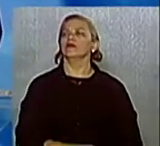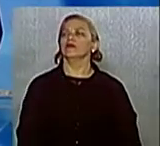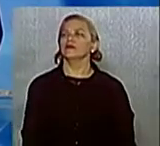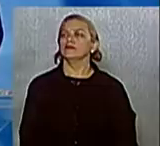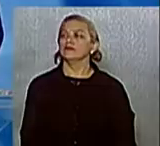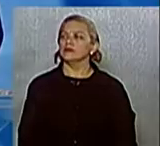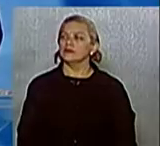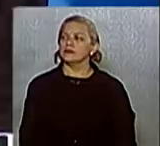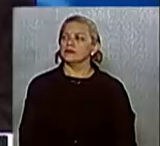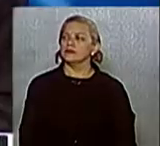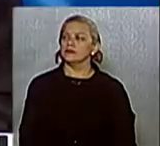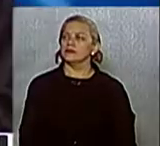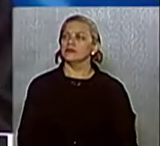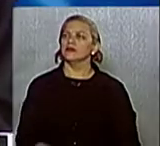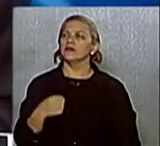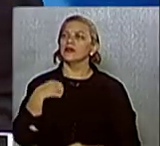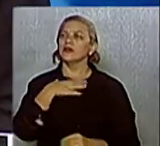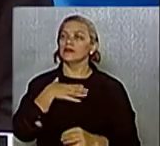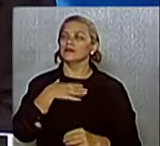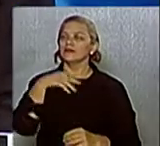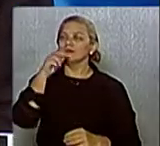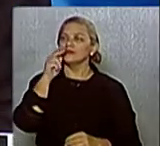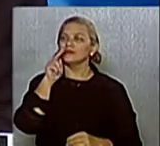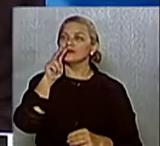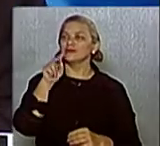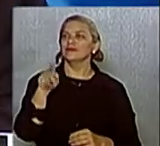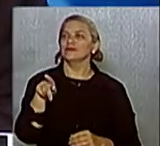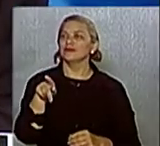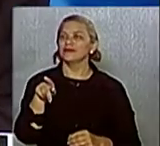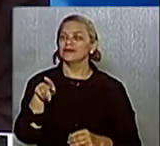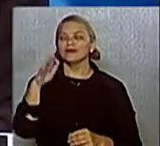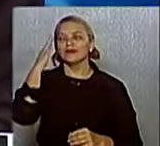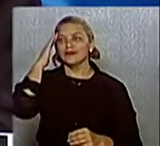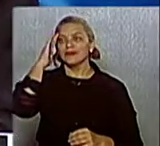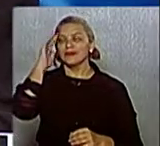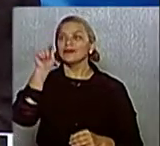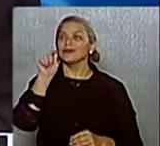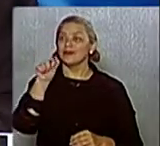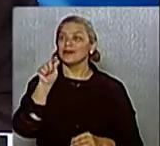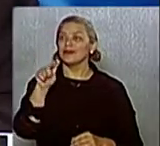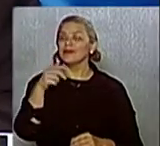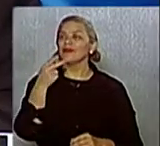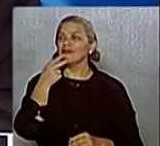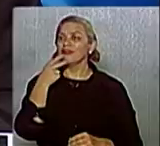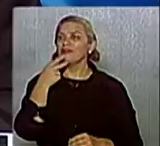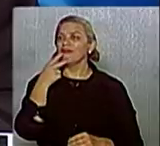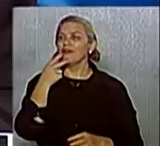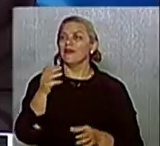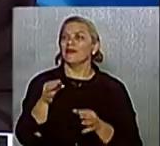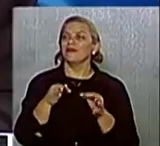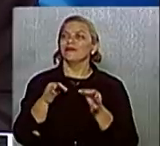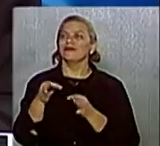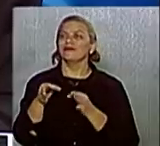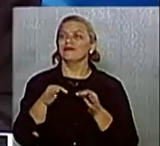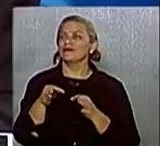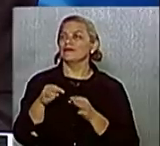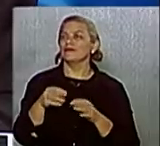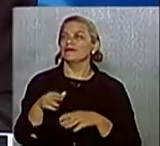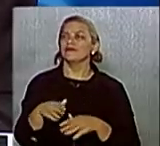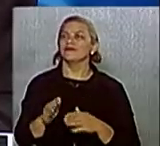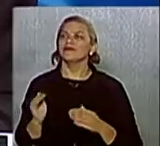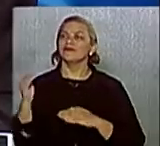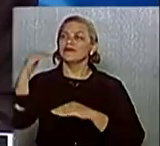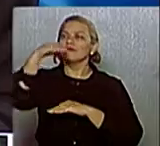candidato Francisco Carlos. Eu gosto de ver o candidato assumir a autoria de pontes, de